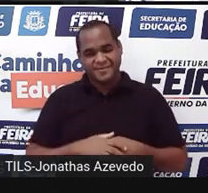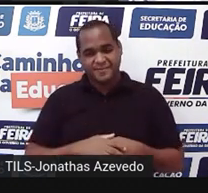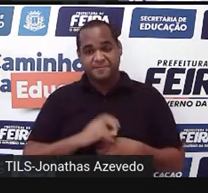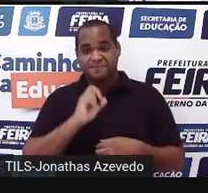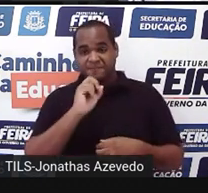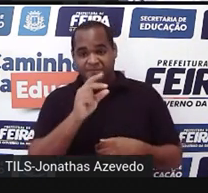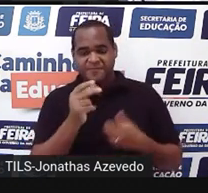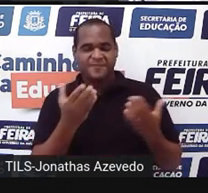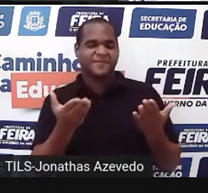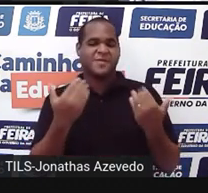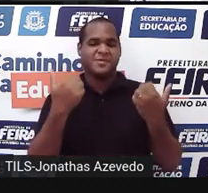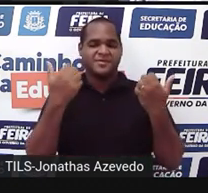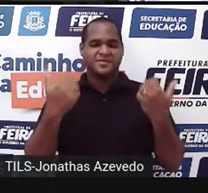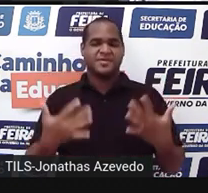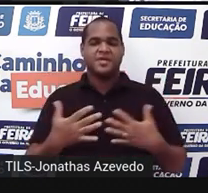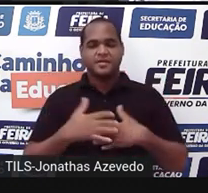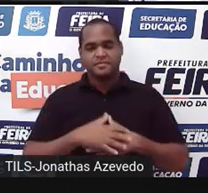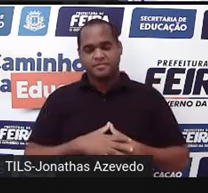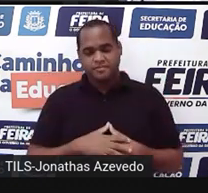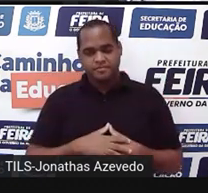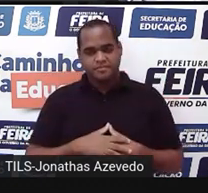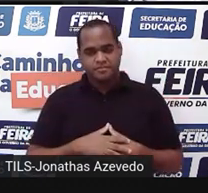bora lá. Olha só.